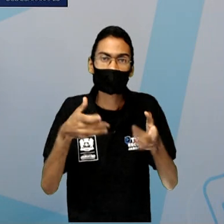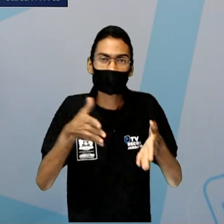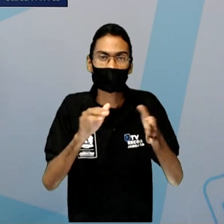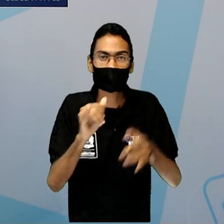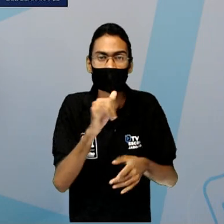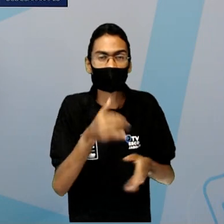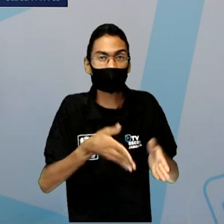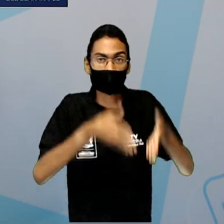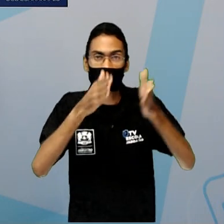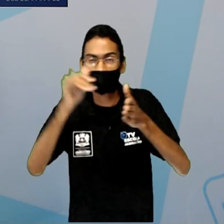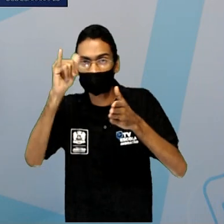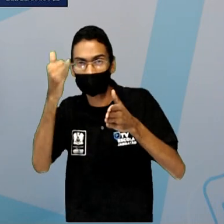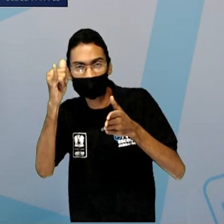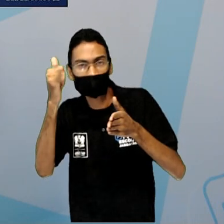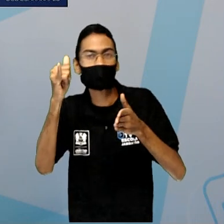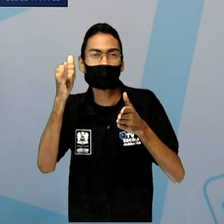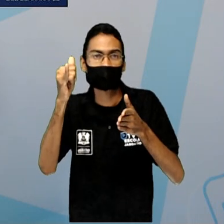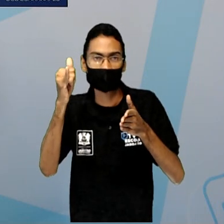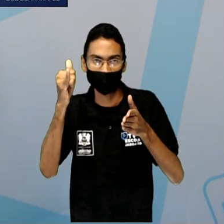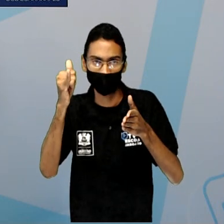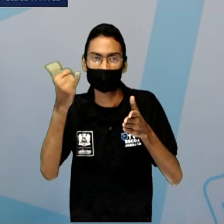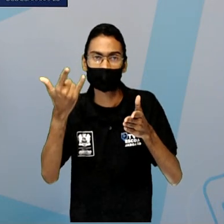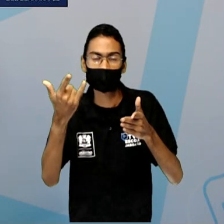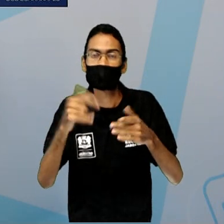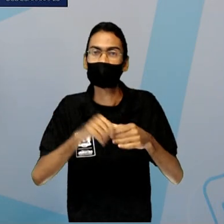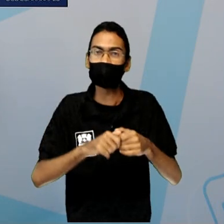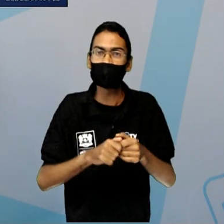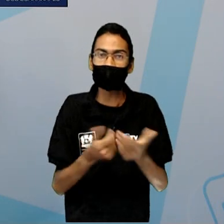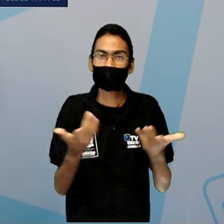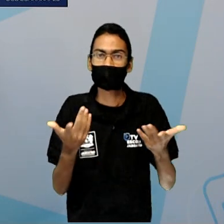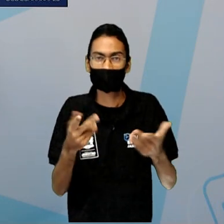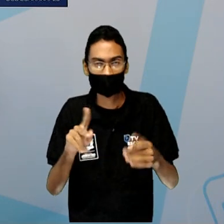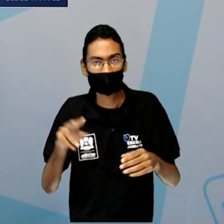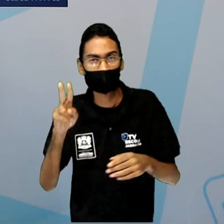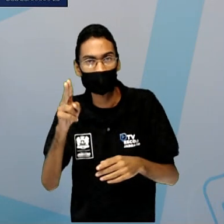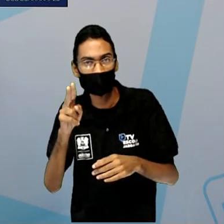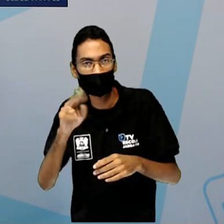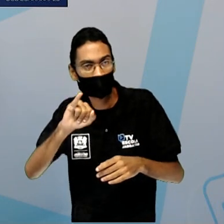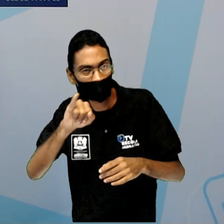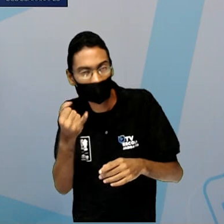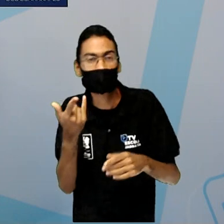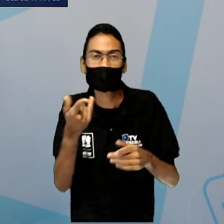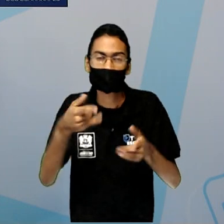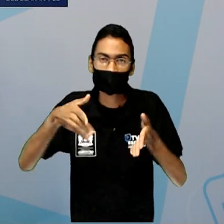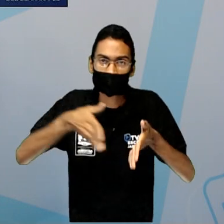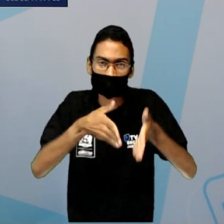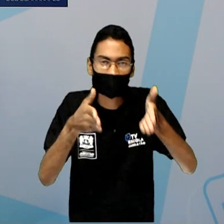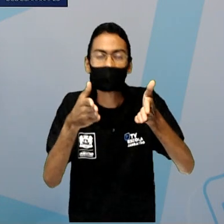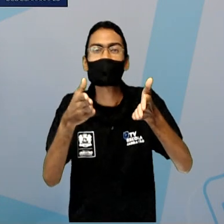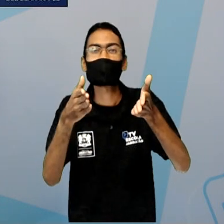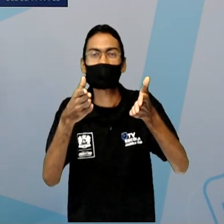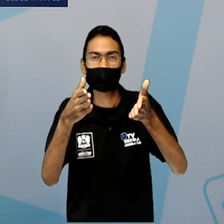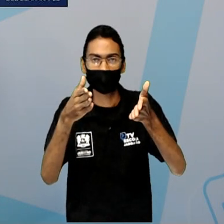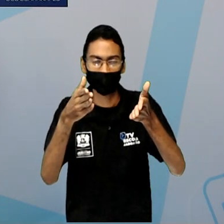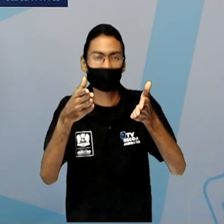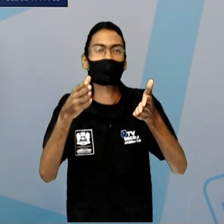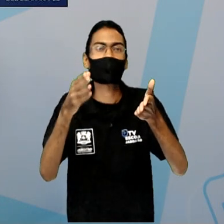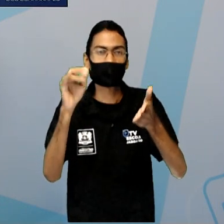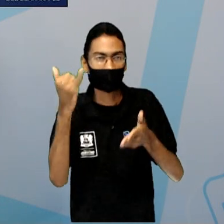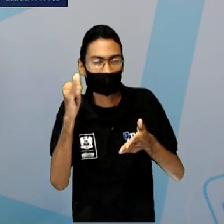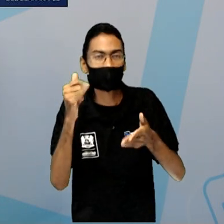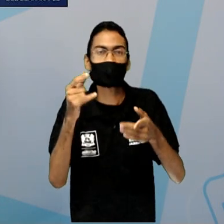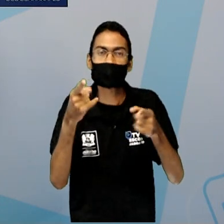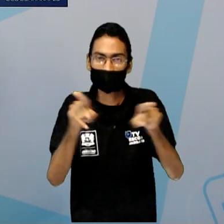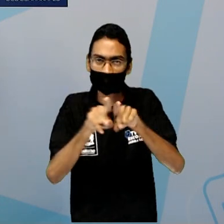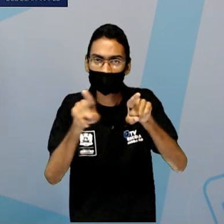condição quando o rio é de planalto. Ok? Porque são aproveitadas exatamente essas condições de declive. Mas, por